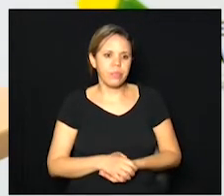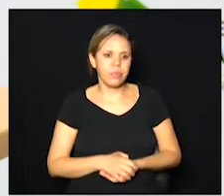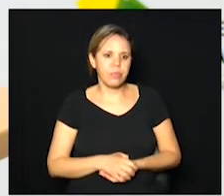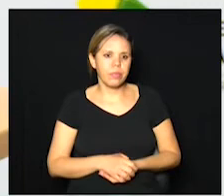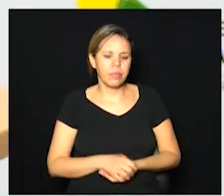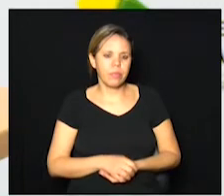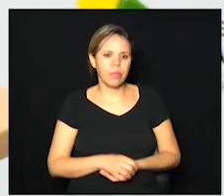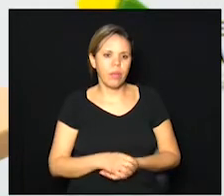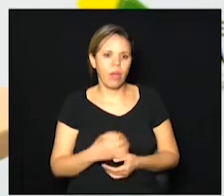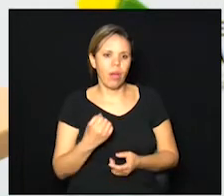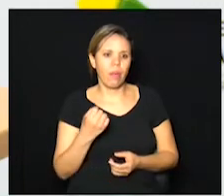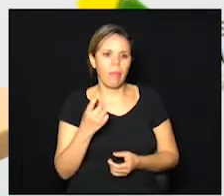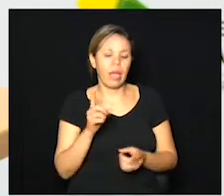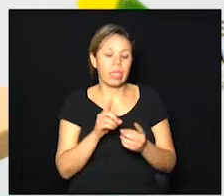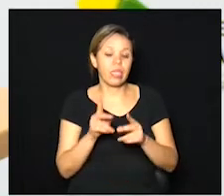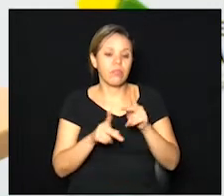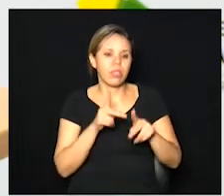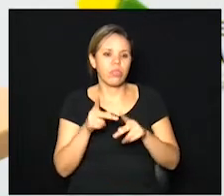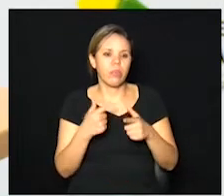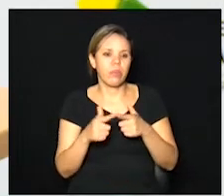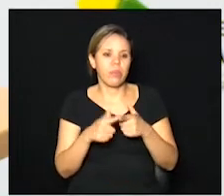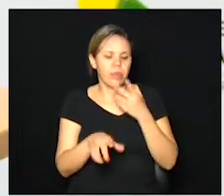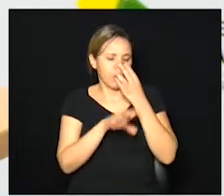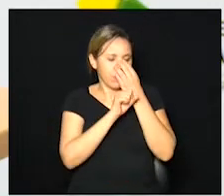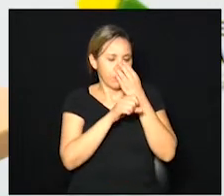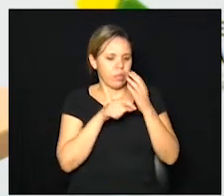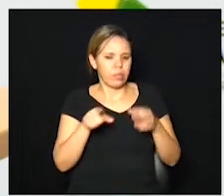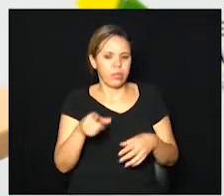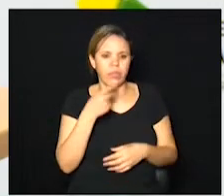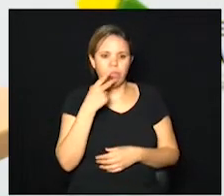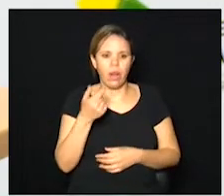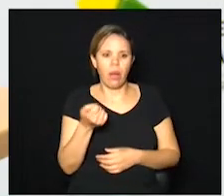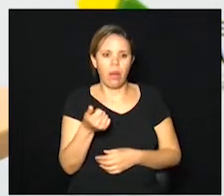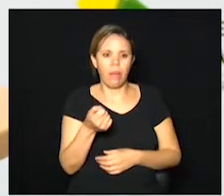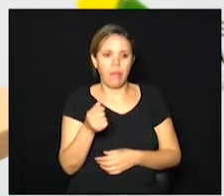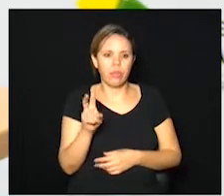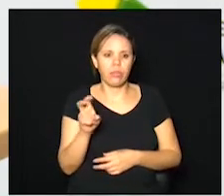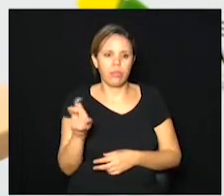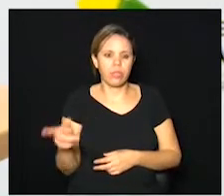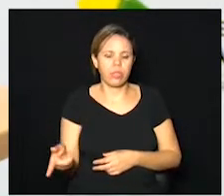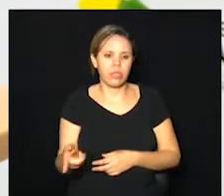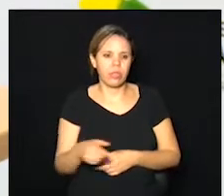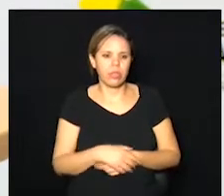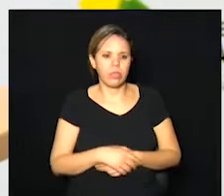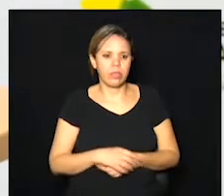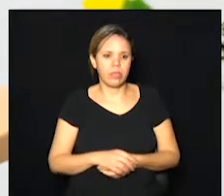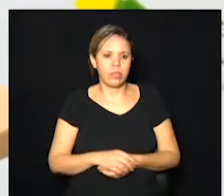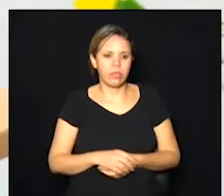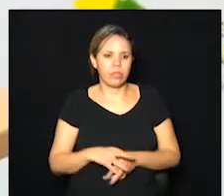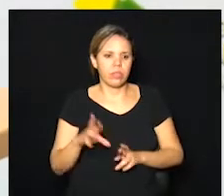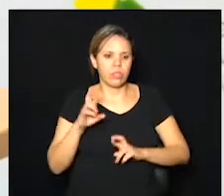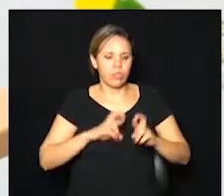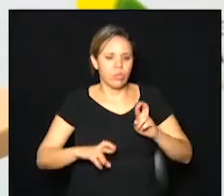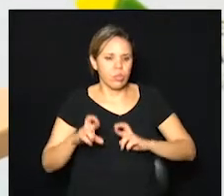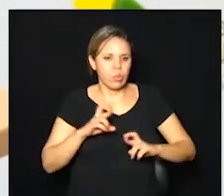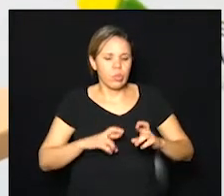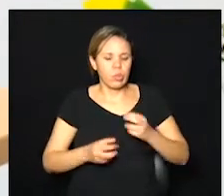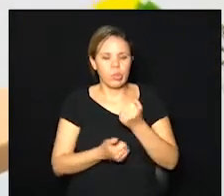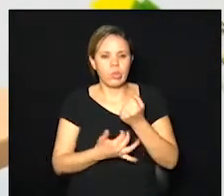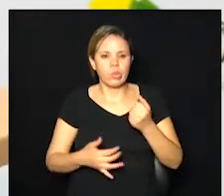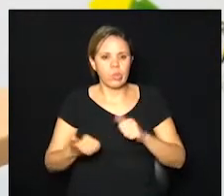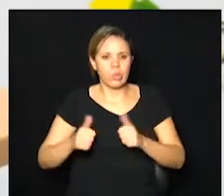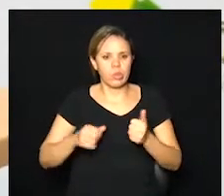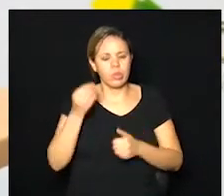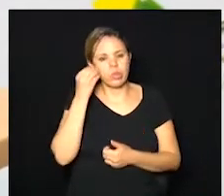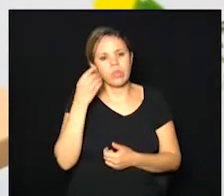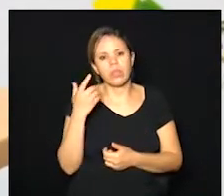síndromes gripais né doutor Carmo acho que o senhor pode aí falar um pouco sobre essa questão aí dos exames ele está querendo se